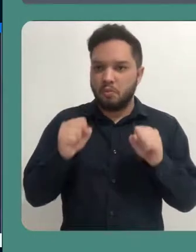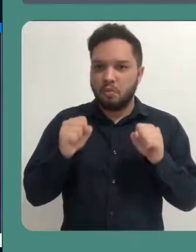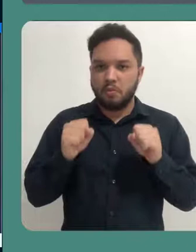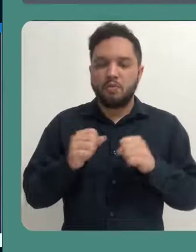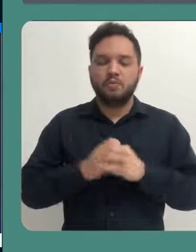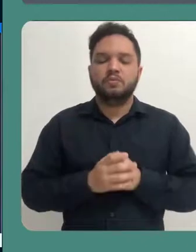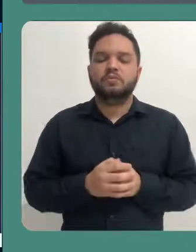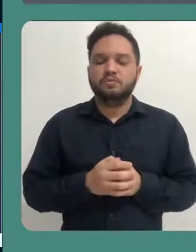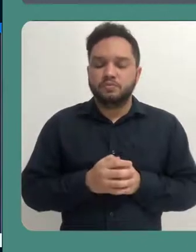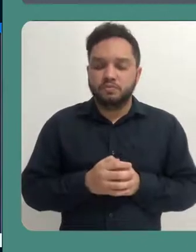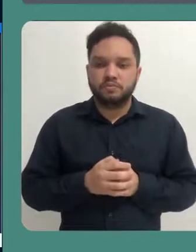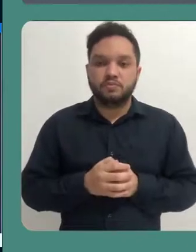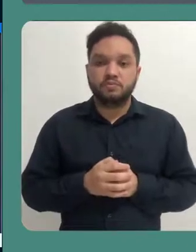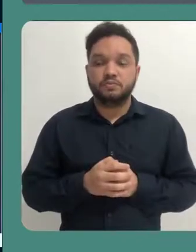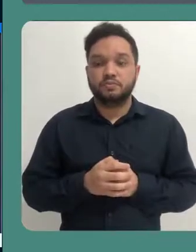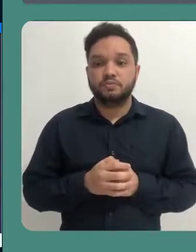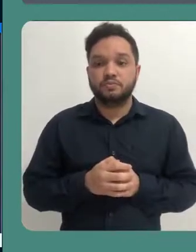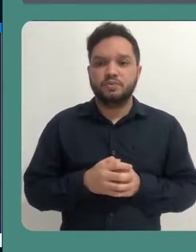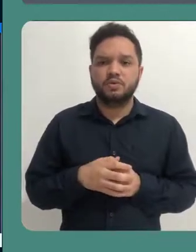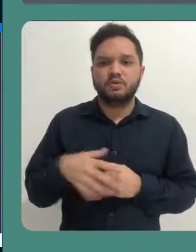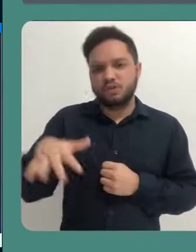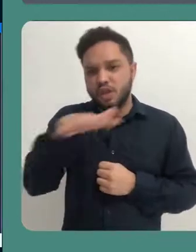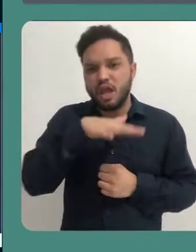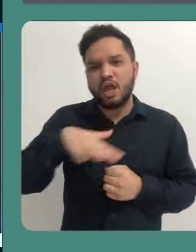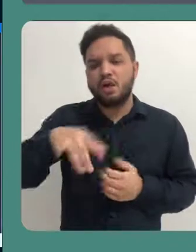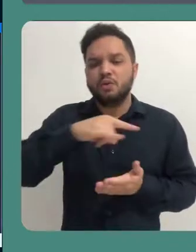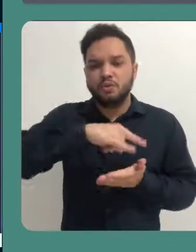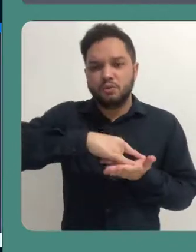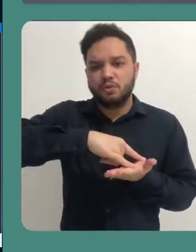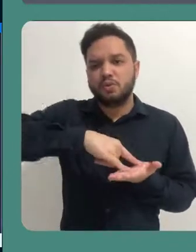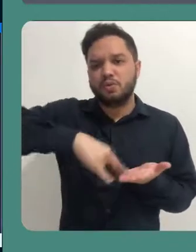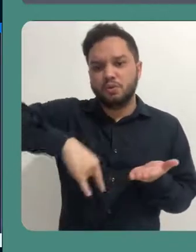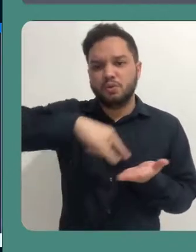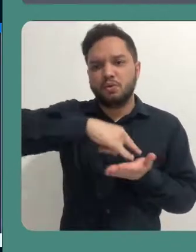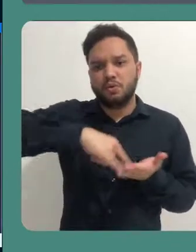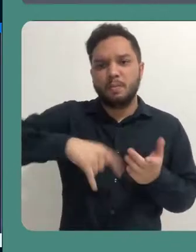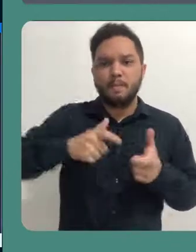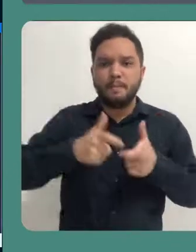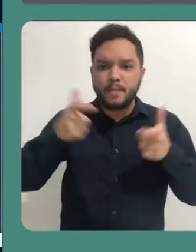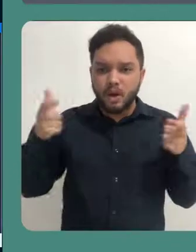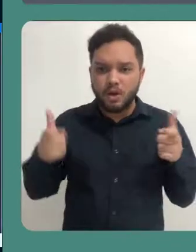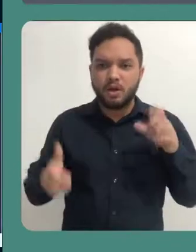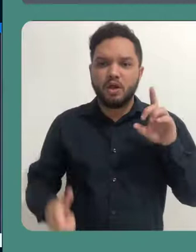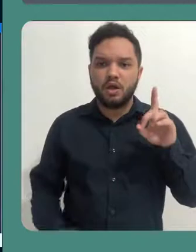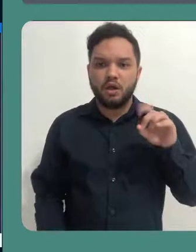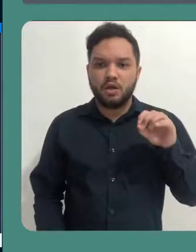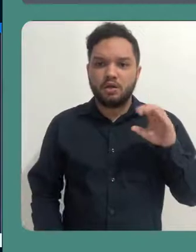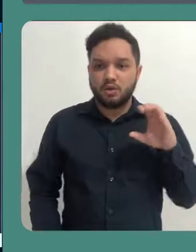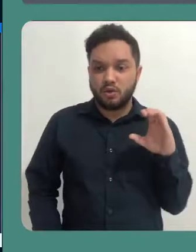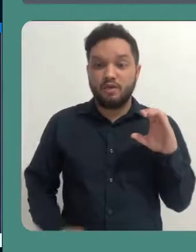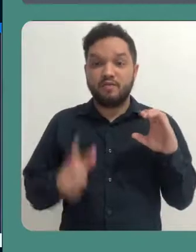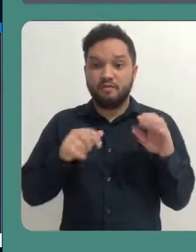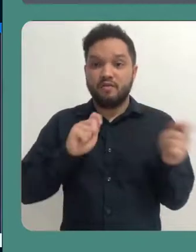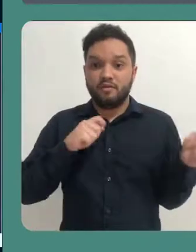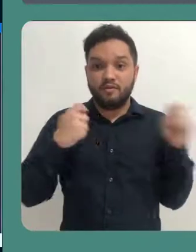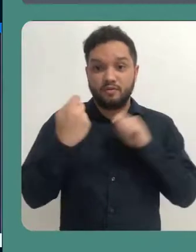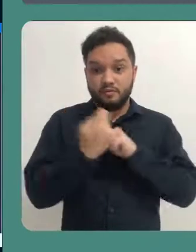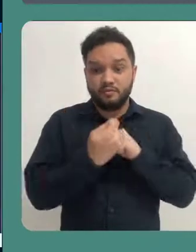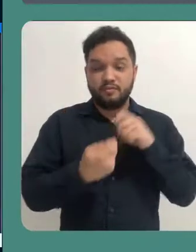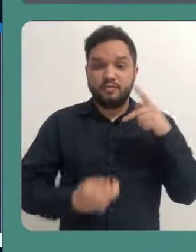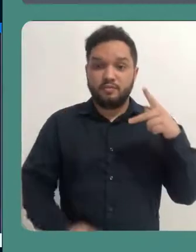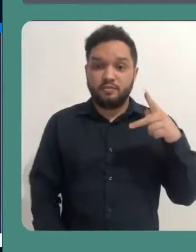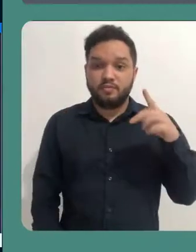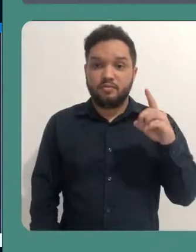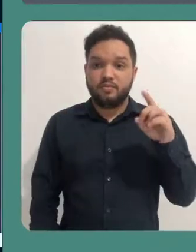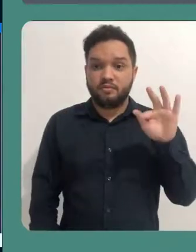extensão mais comum. Em geral, os documentos, por mais que eles venham em doc, por exemplo, eles